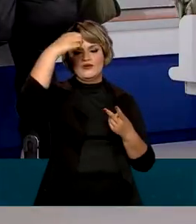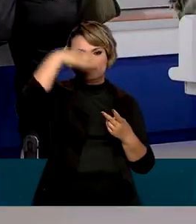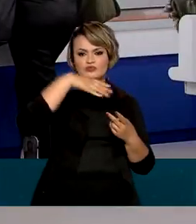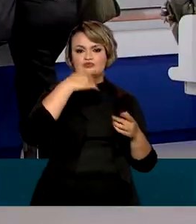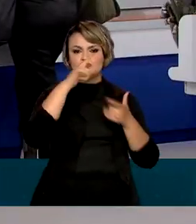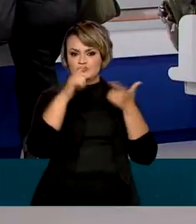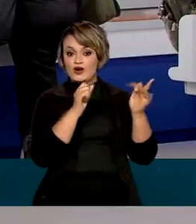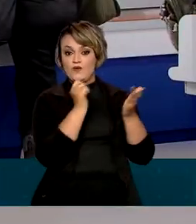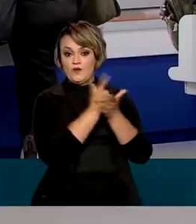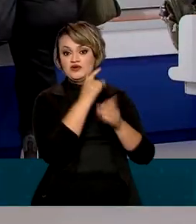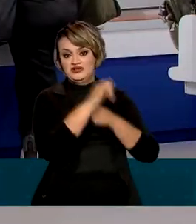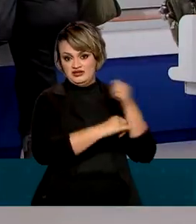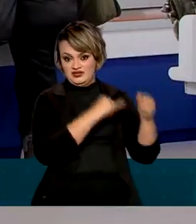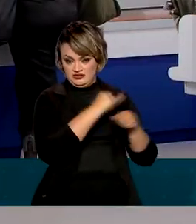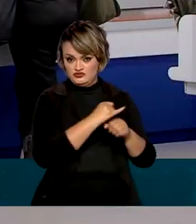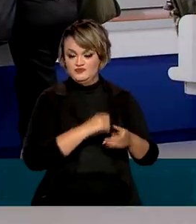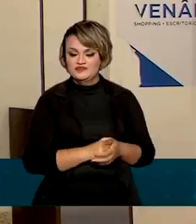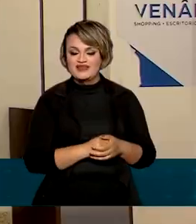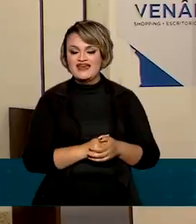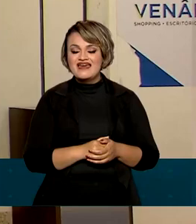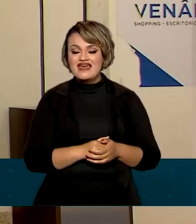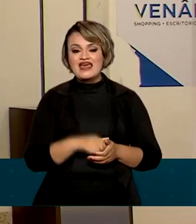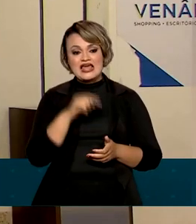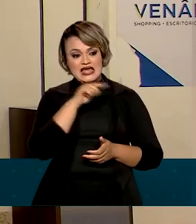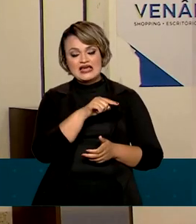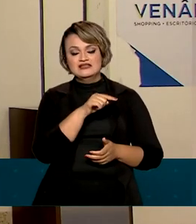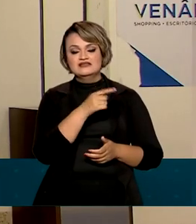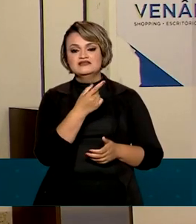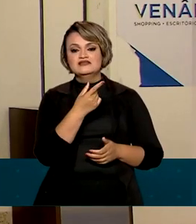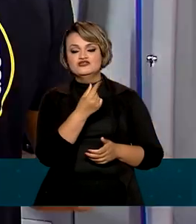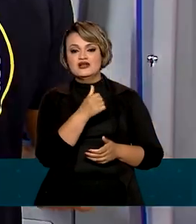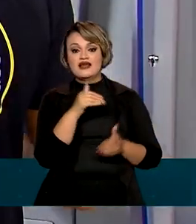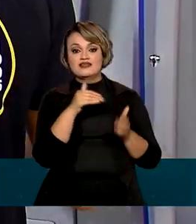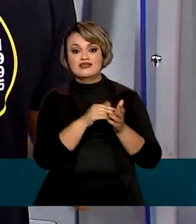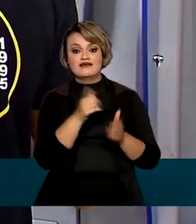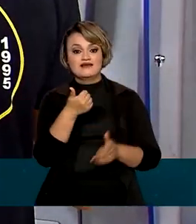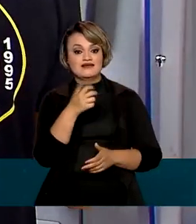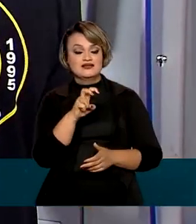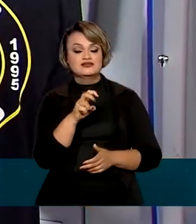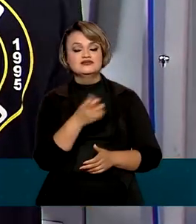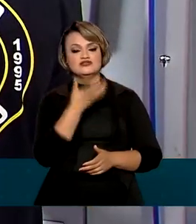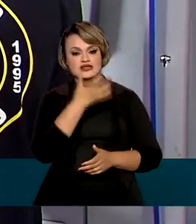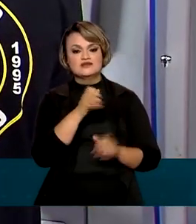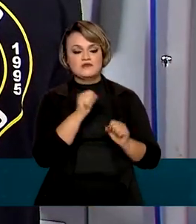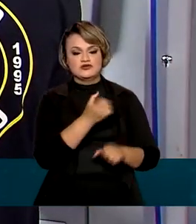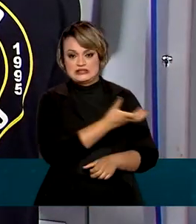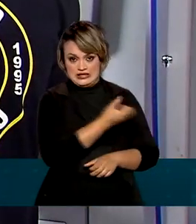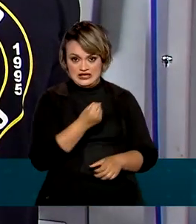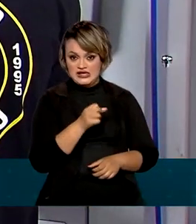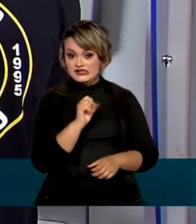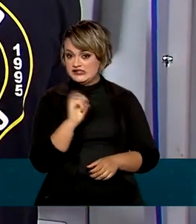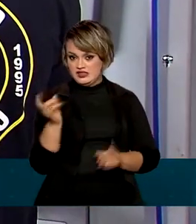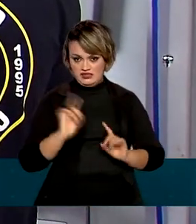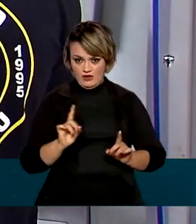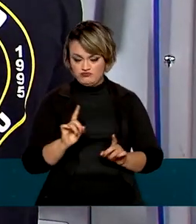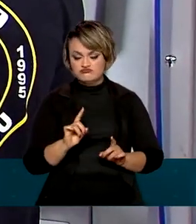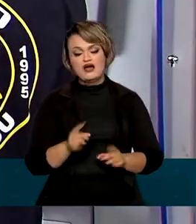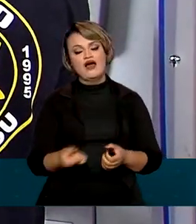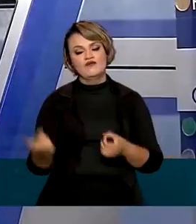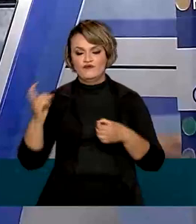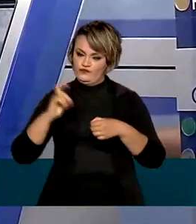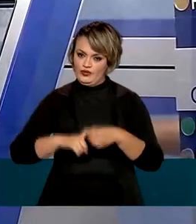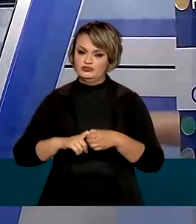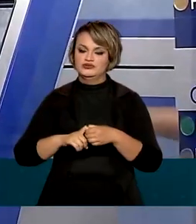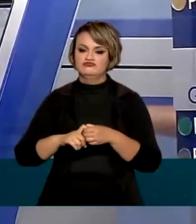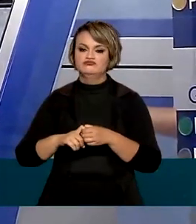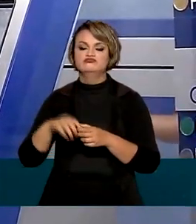também compras virtuais. Os recursos estarão disponíveis até o dia 15 de dezembro e, caso não sejam gastos, voltarão para a